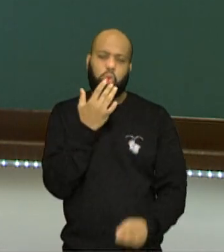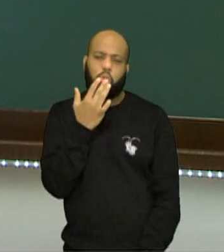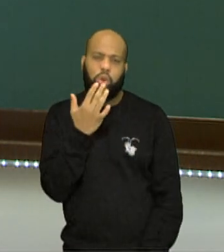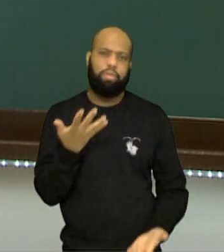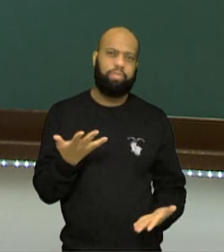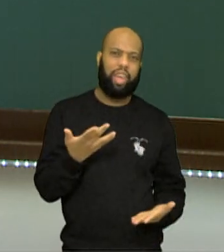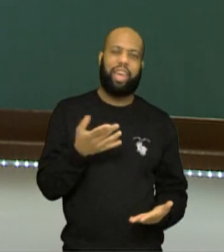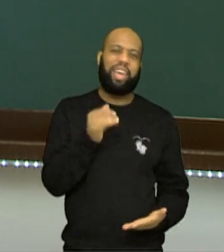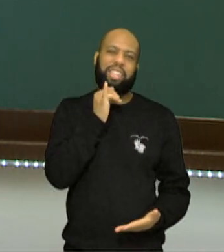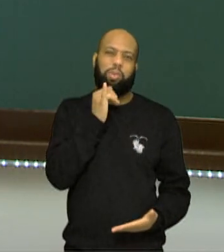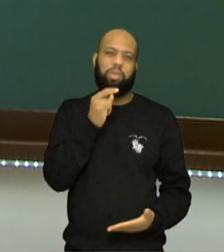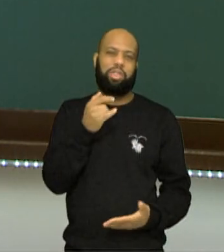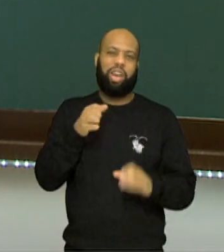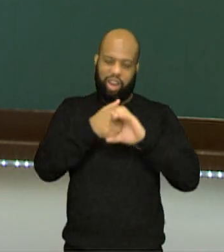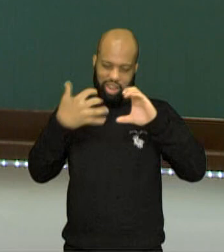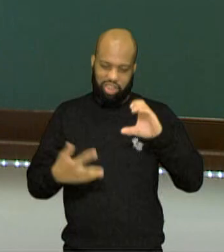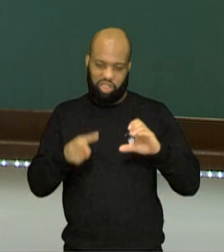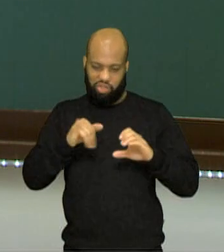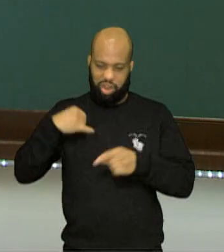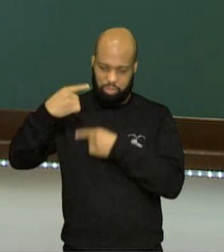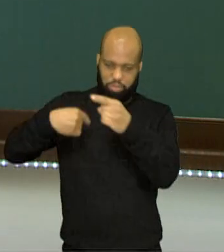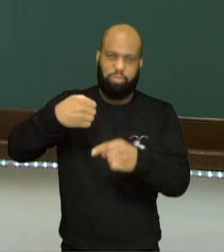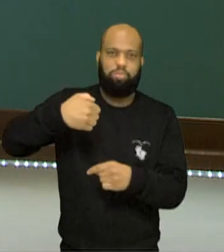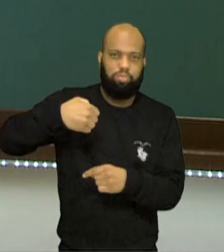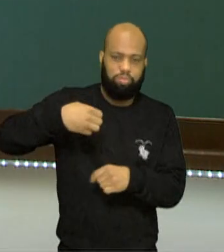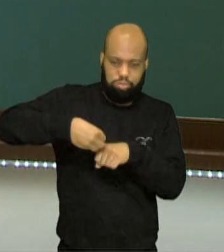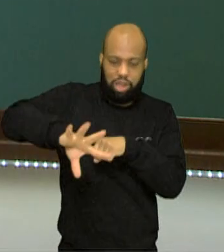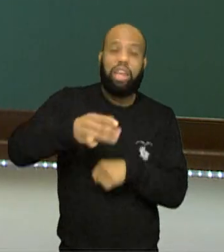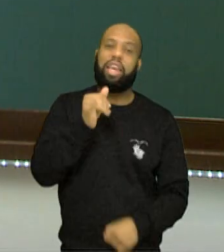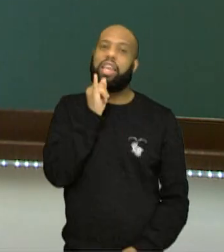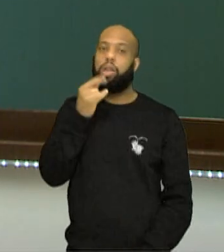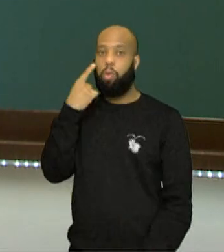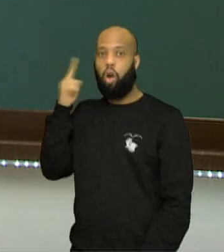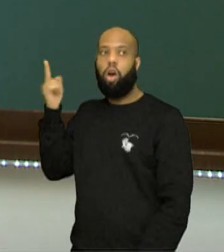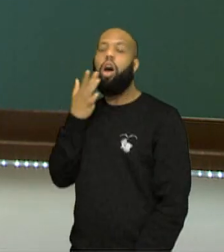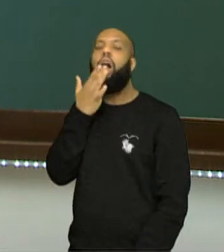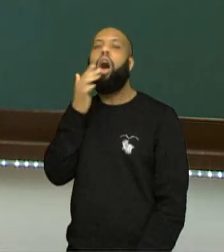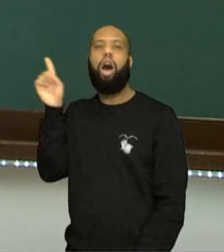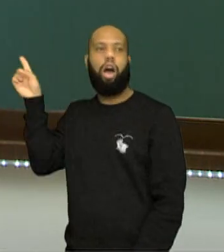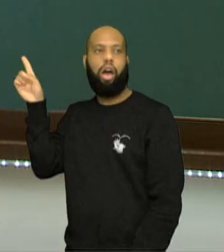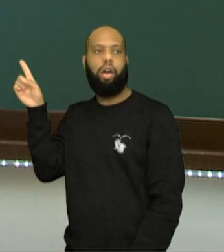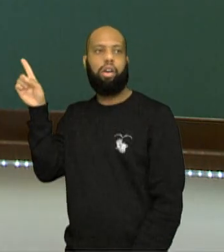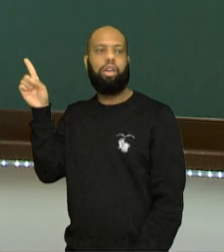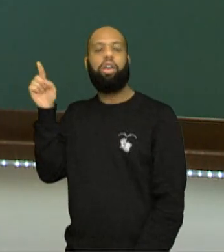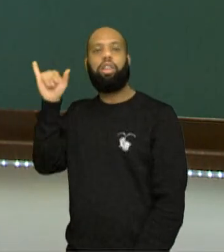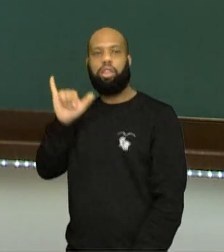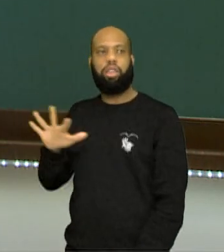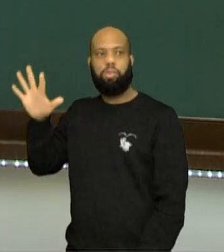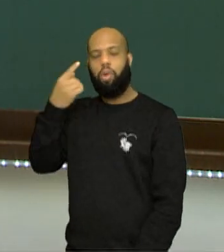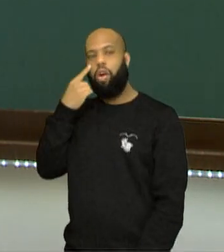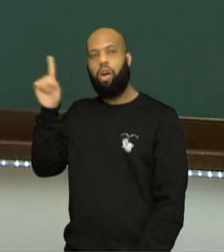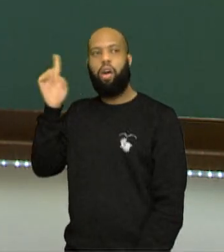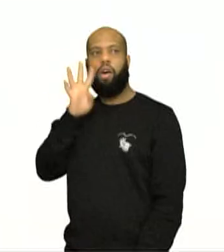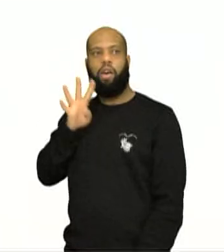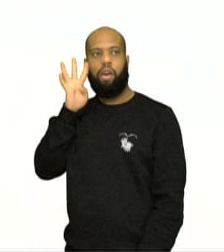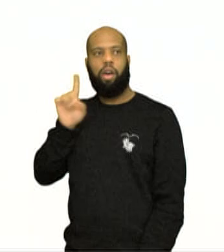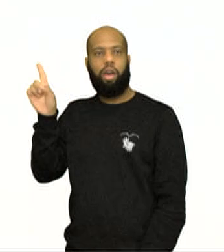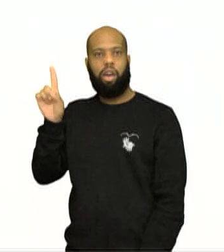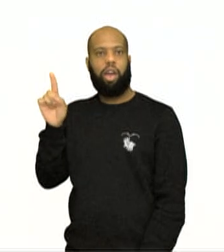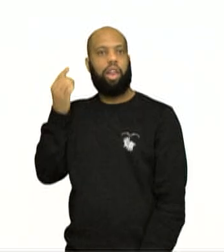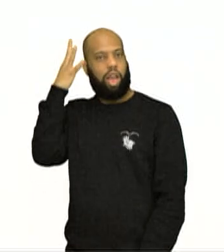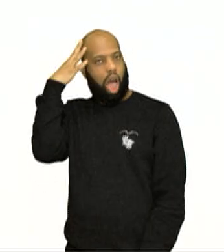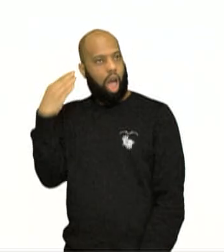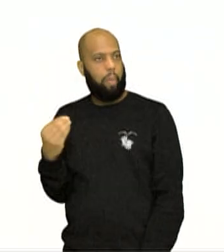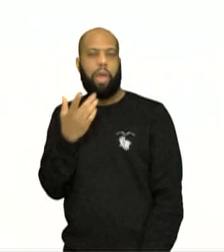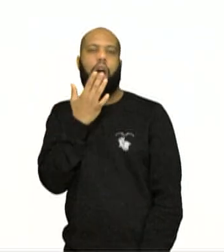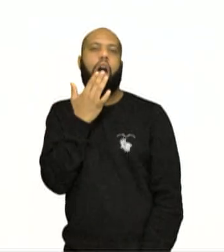transmitidas aos descendentes. Por quê? Porque, por exemplo, esta imagem aqui, olha só que legal esse cabelo,